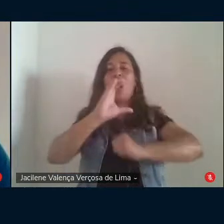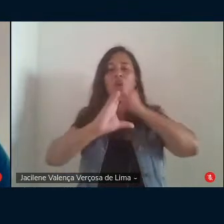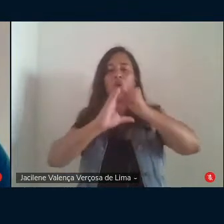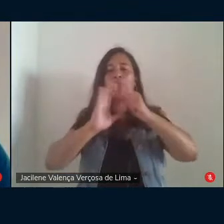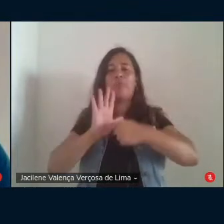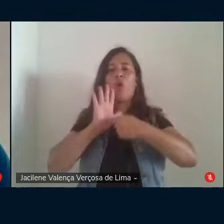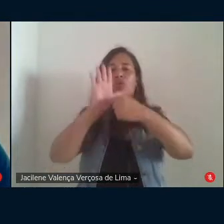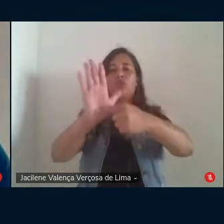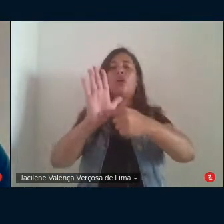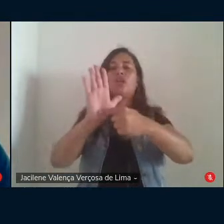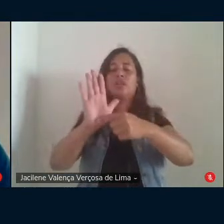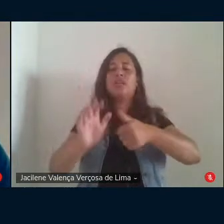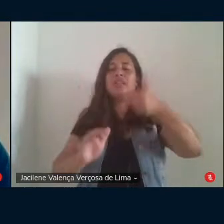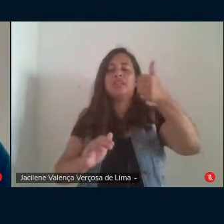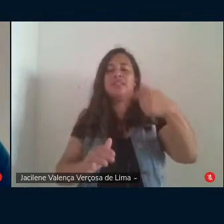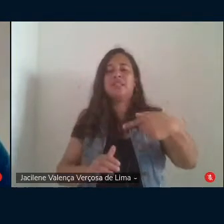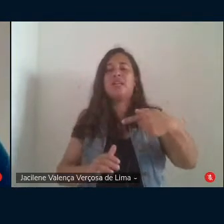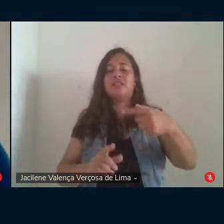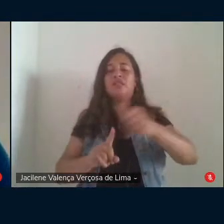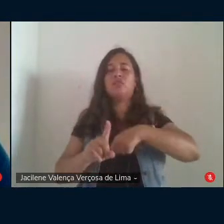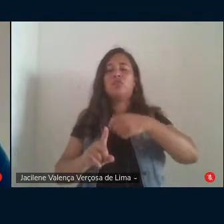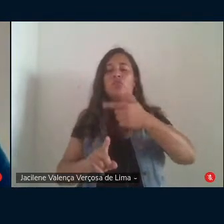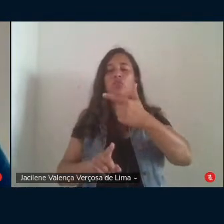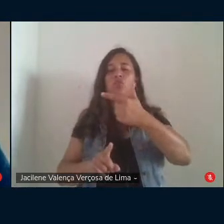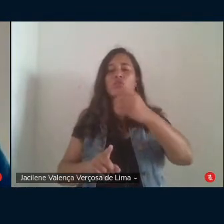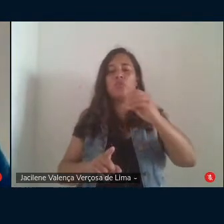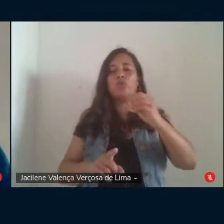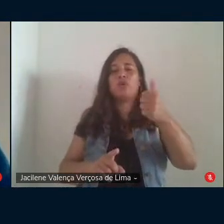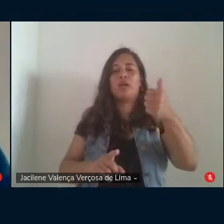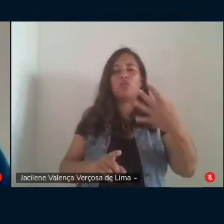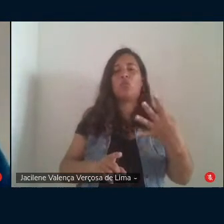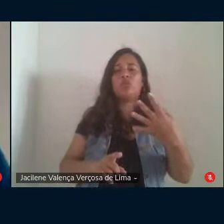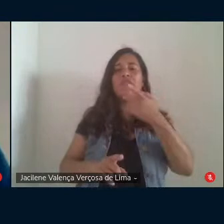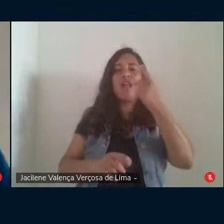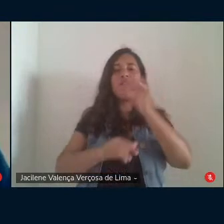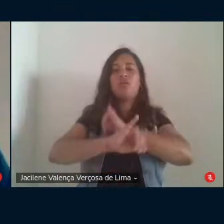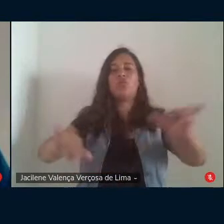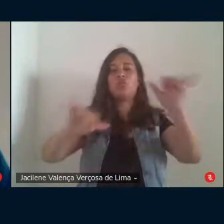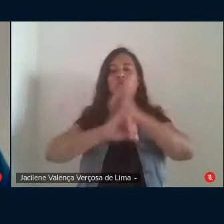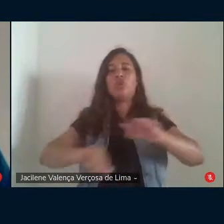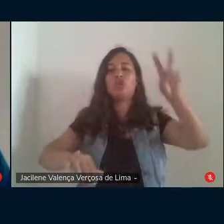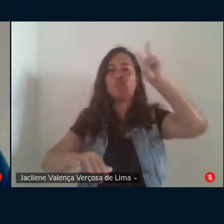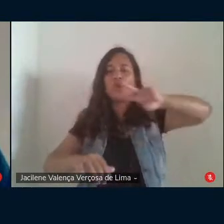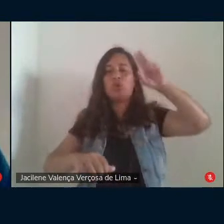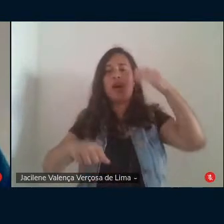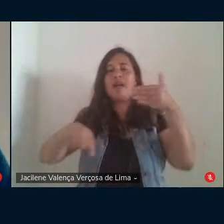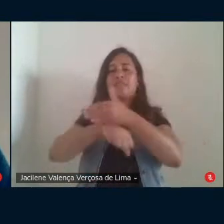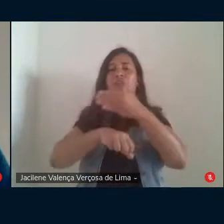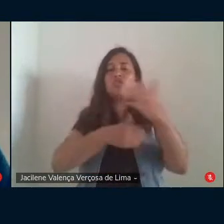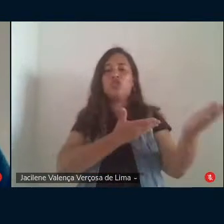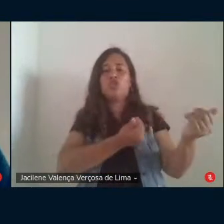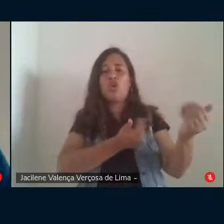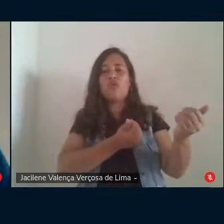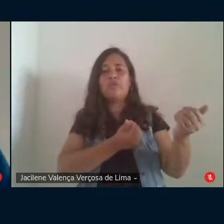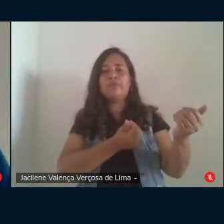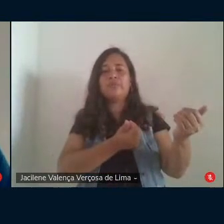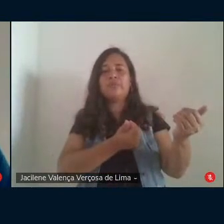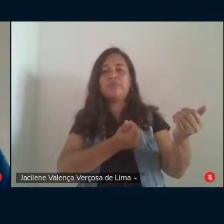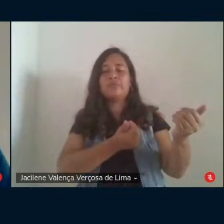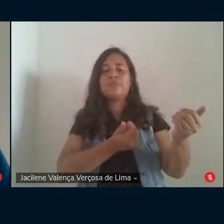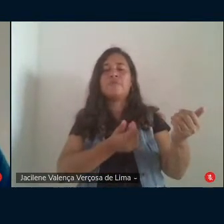17 de dezembro de 2014 noticiava-se um fato histórico acesso de jovens de baixa renda